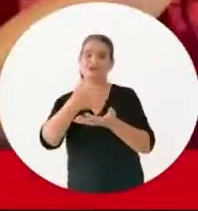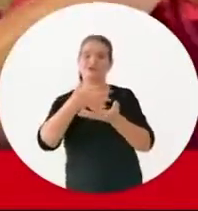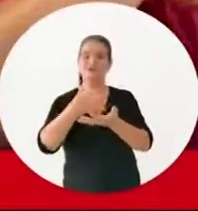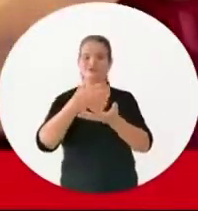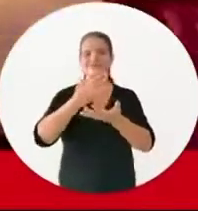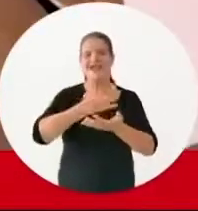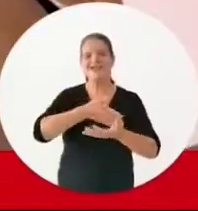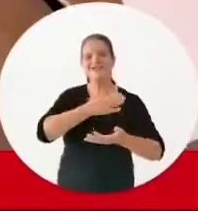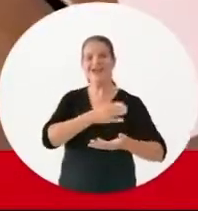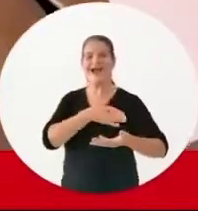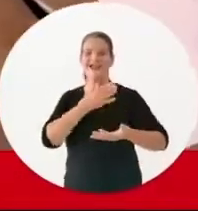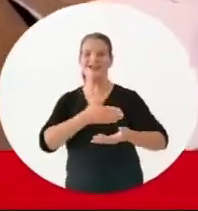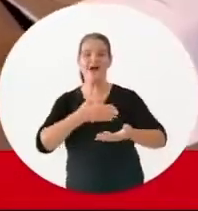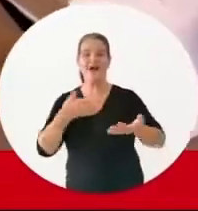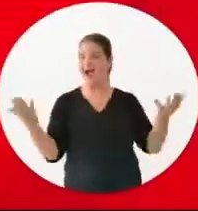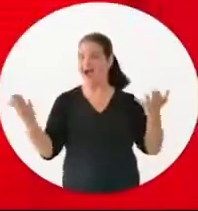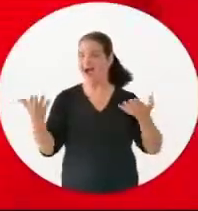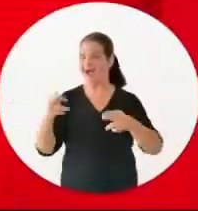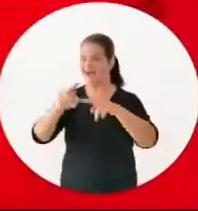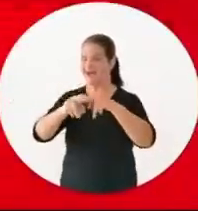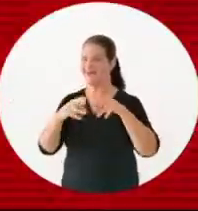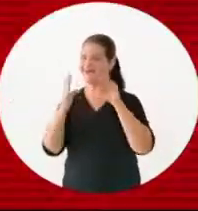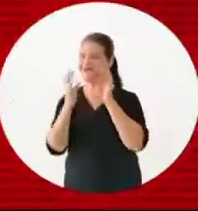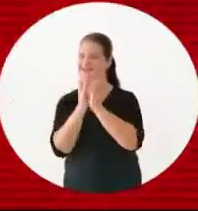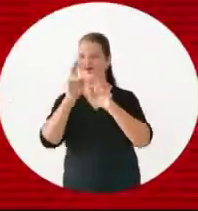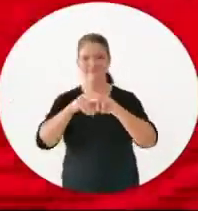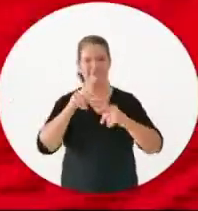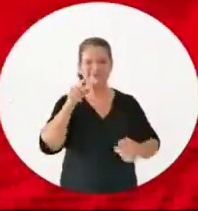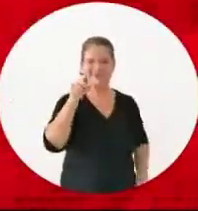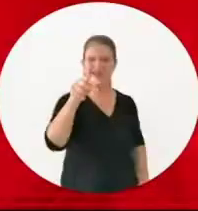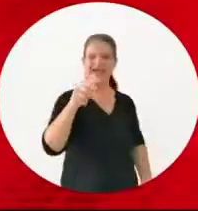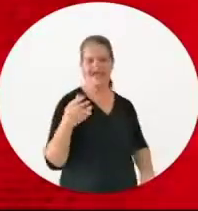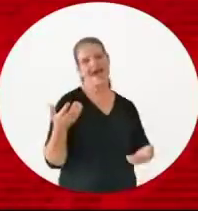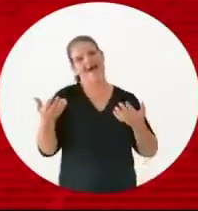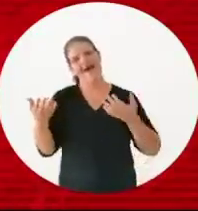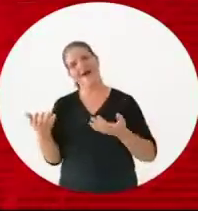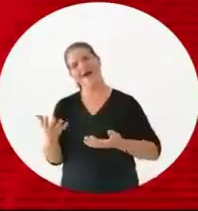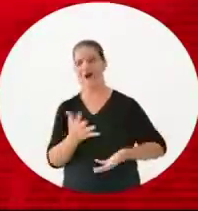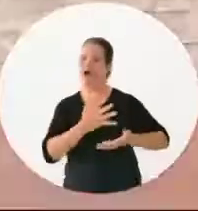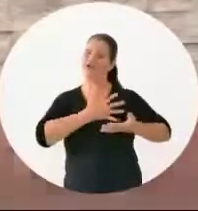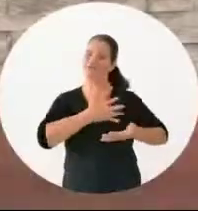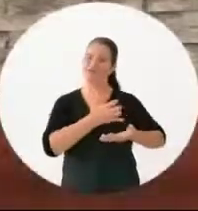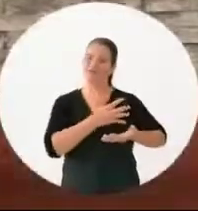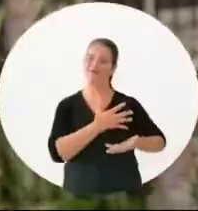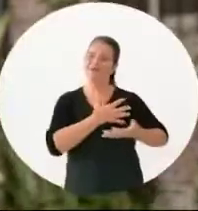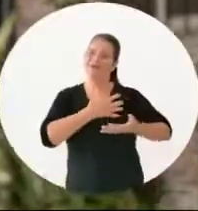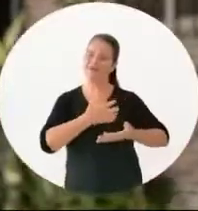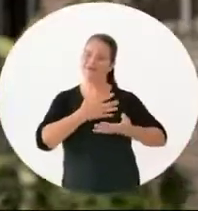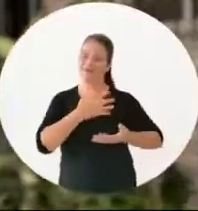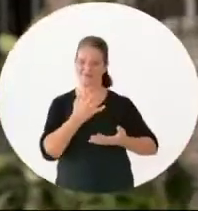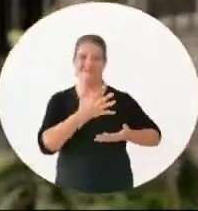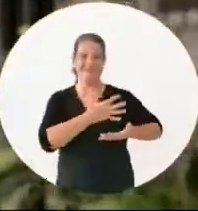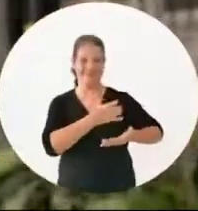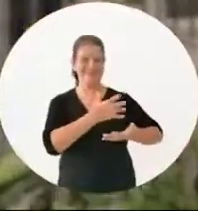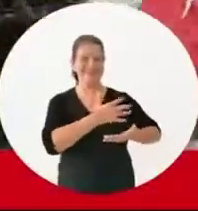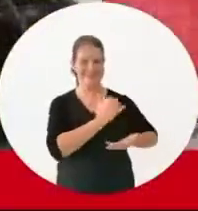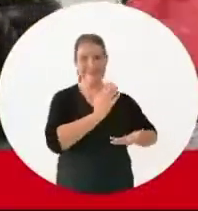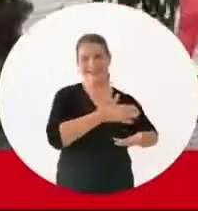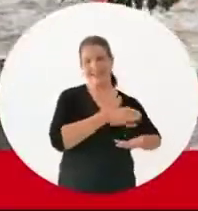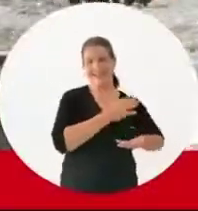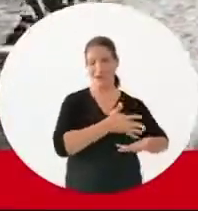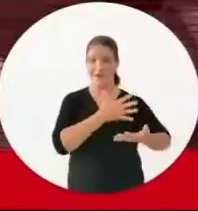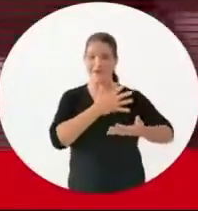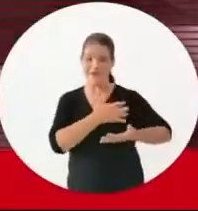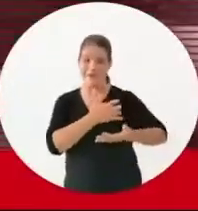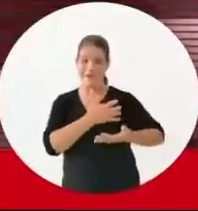tu, tu, tu Bate coração Agora é pro Recife por você Oi, tu, Bate coração